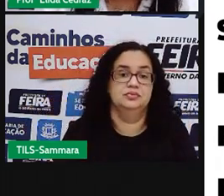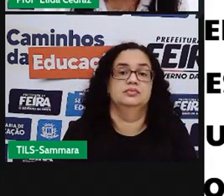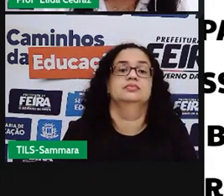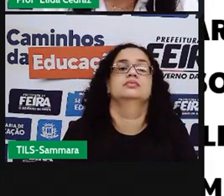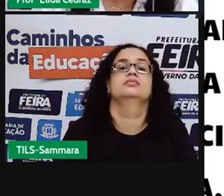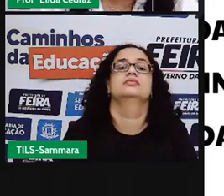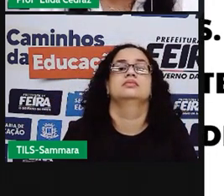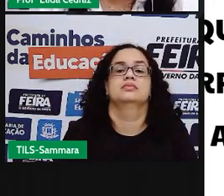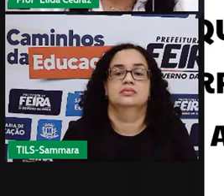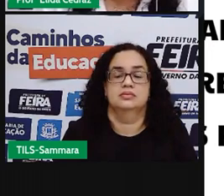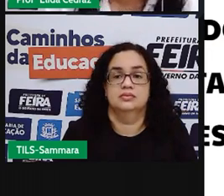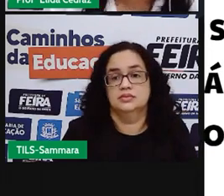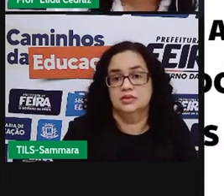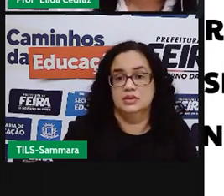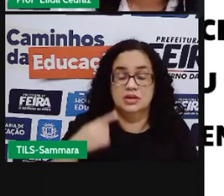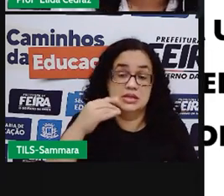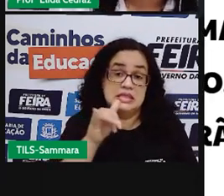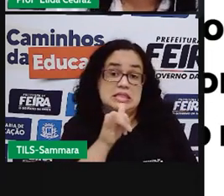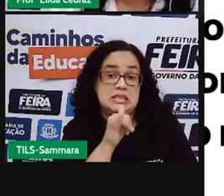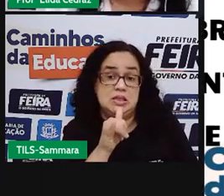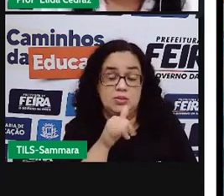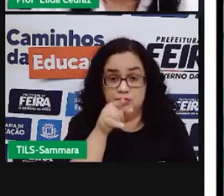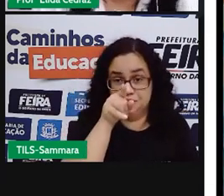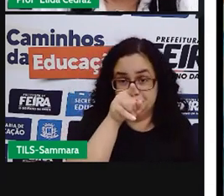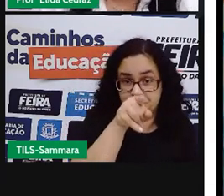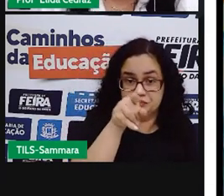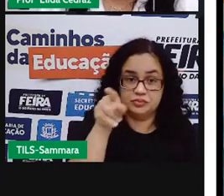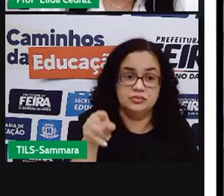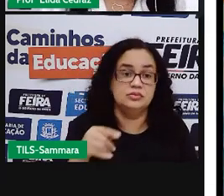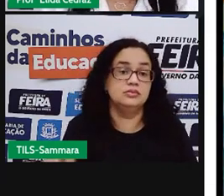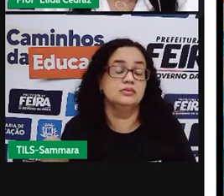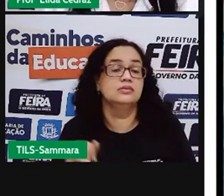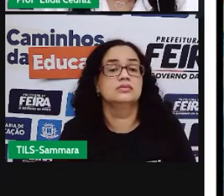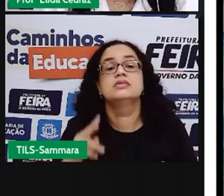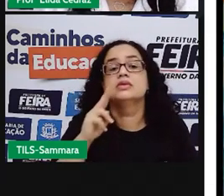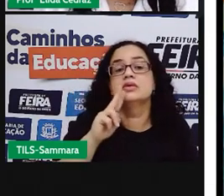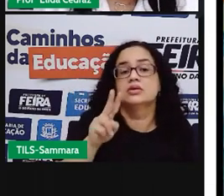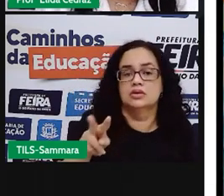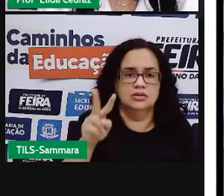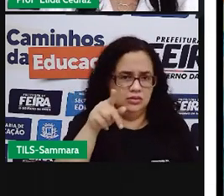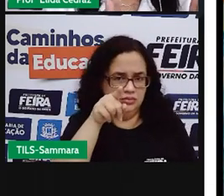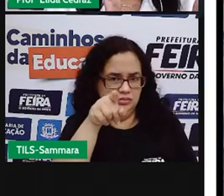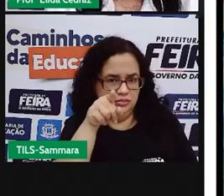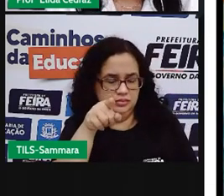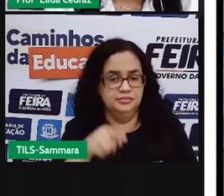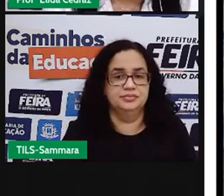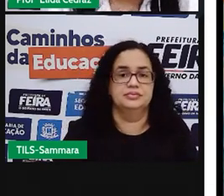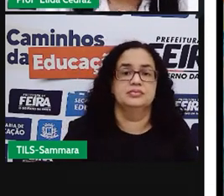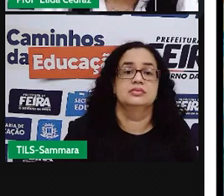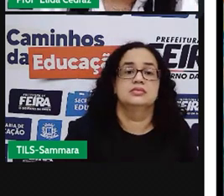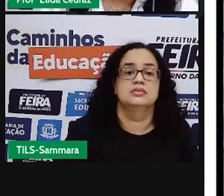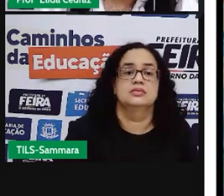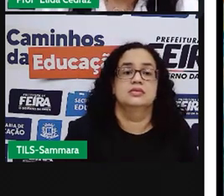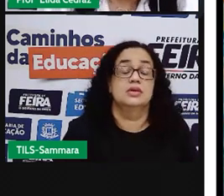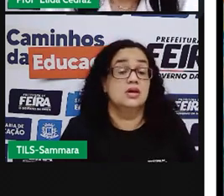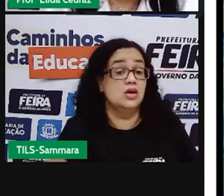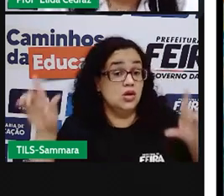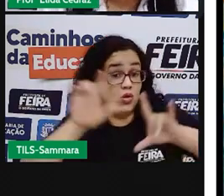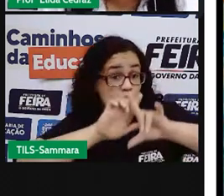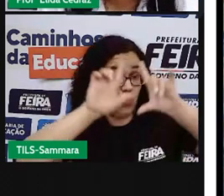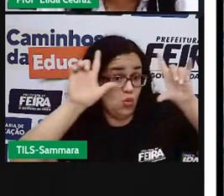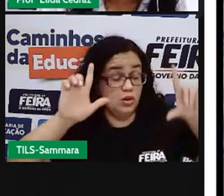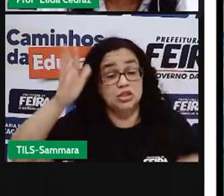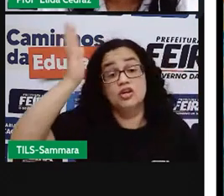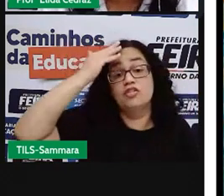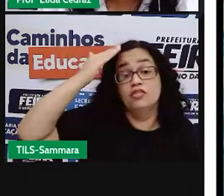Olha só. A própria océria é dentro. Uma obra de Cândido Fortinari. Aqui é um quadro de um